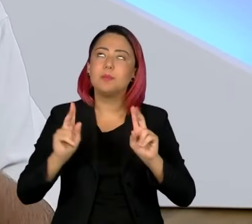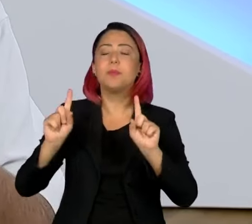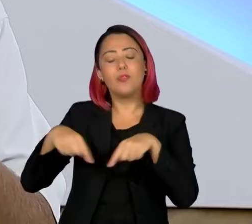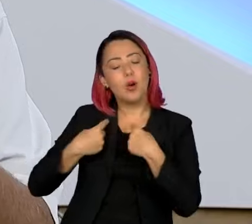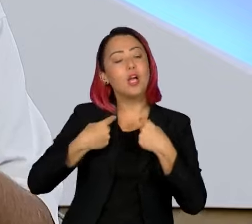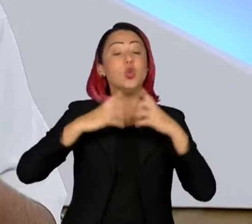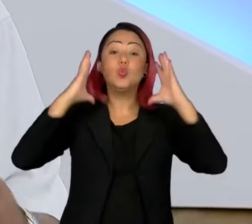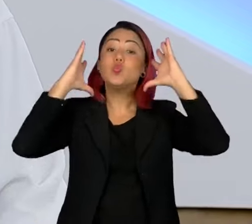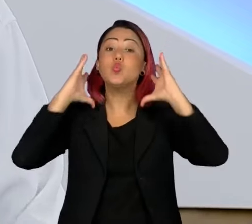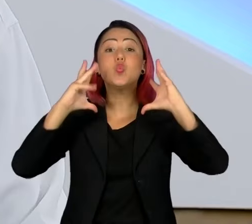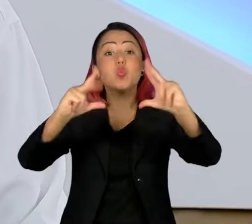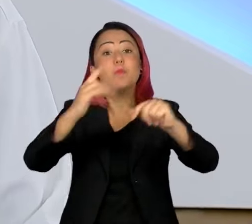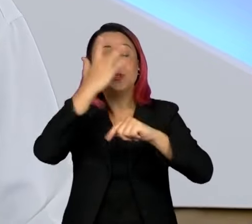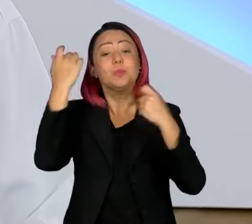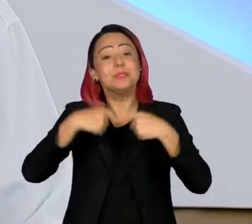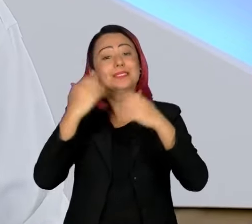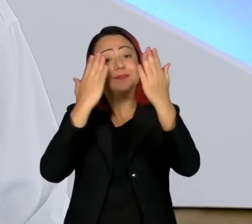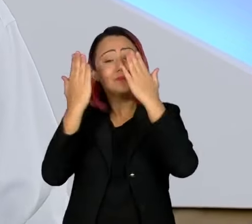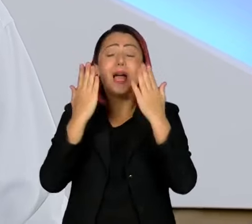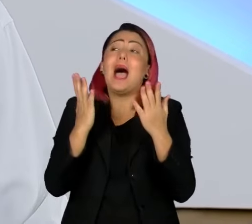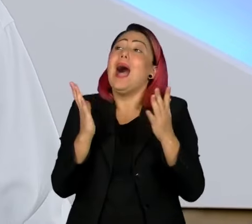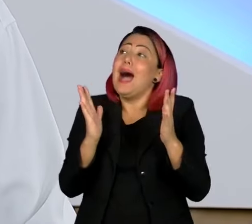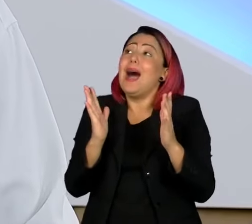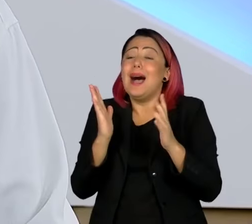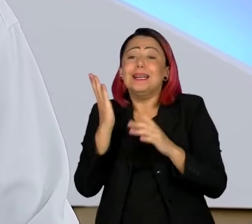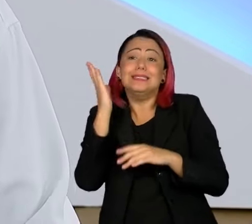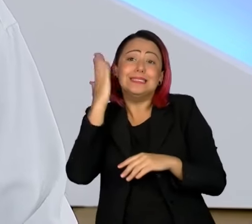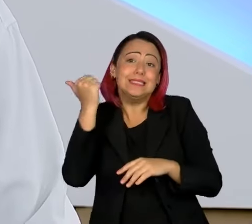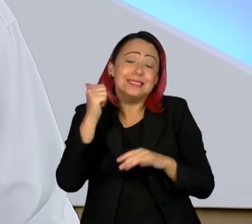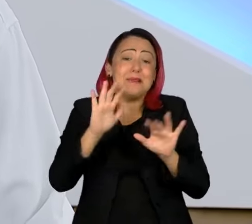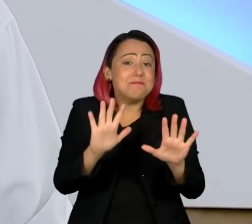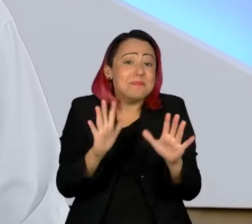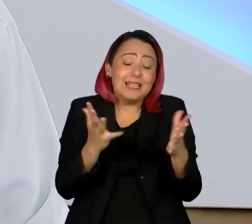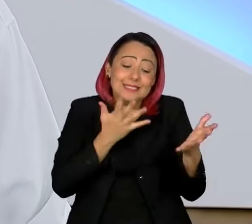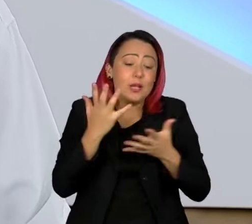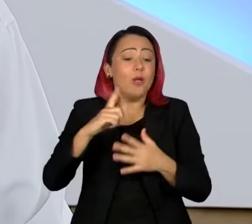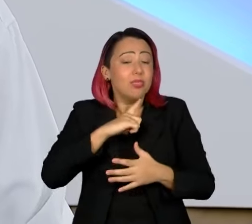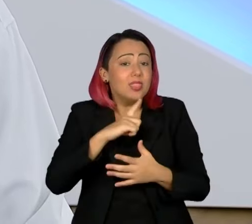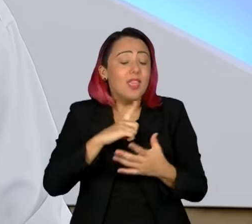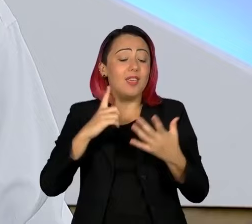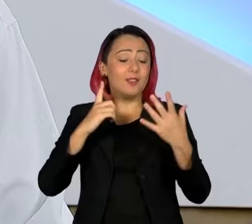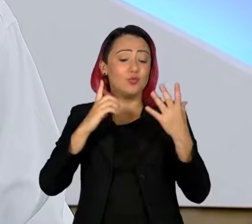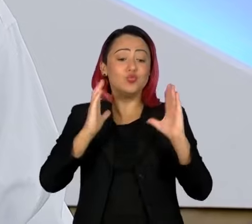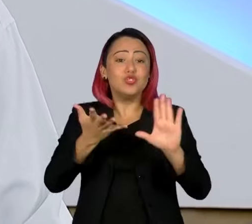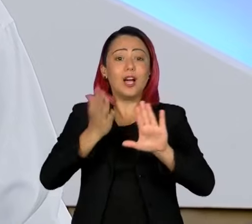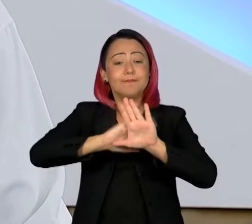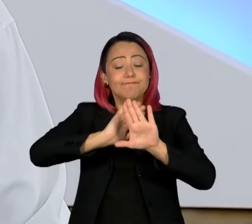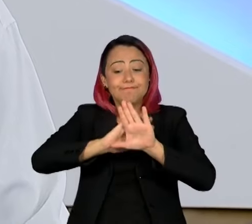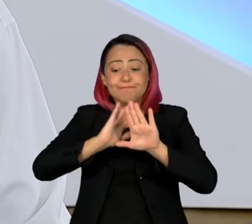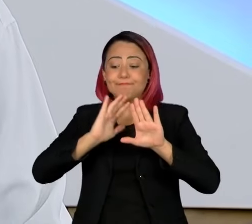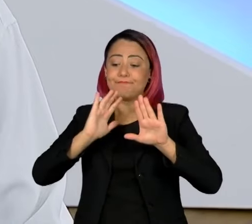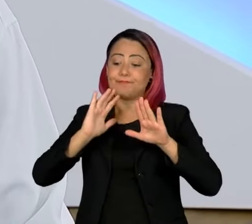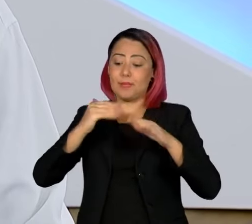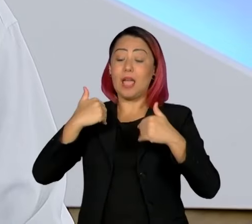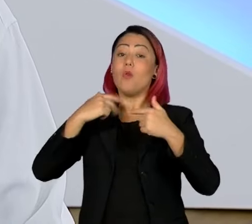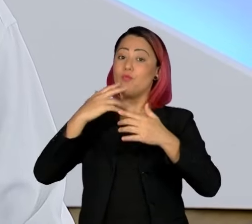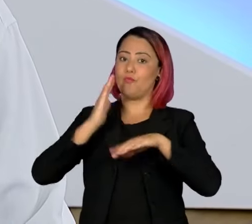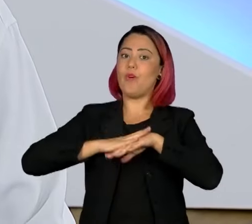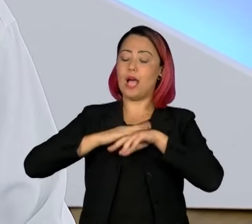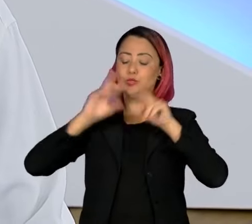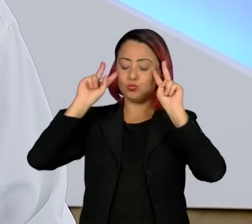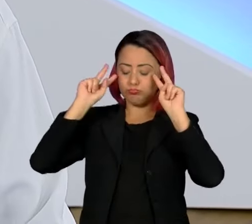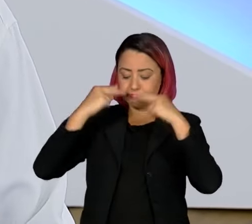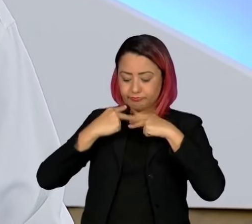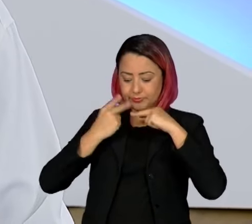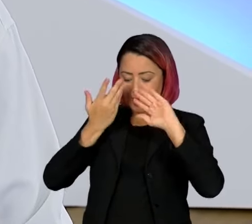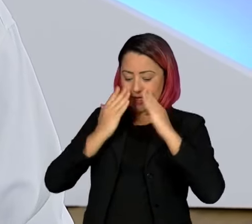de uma forma de ver. Eu digo, mas eu tenho essas mil formas de ver e analisar, por isso que eu falo da autoanálise, o que pode ser